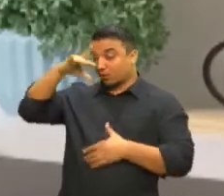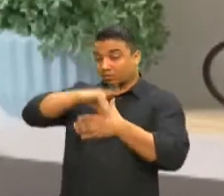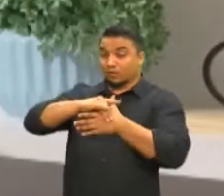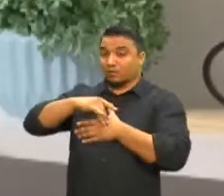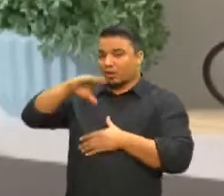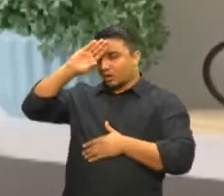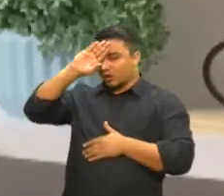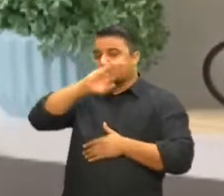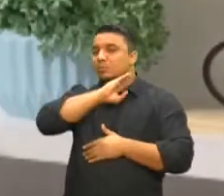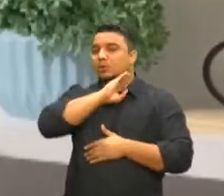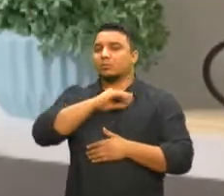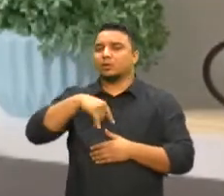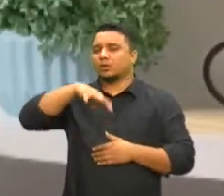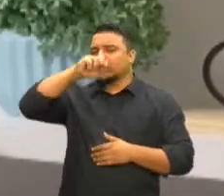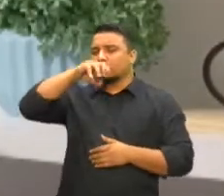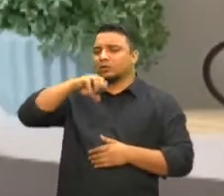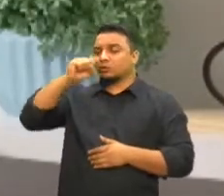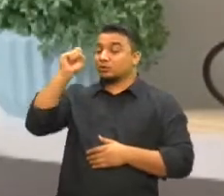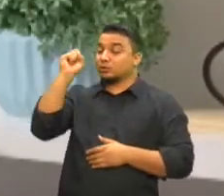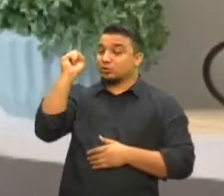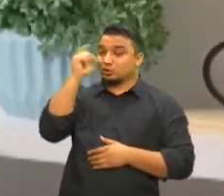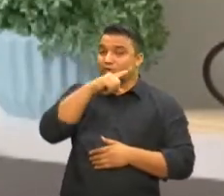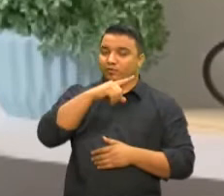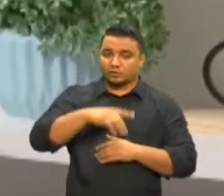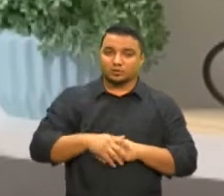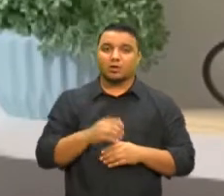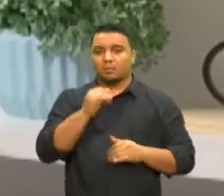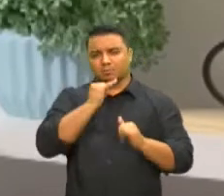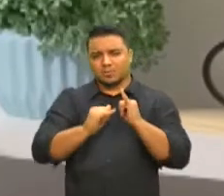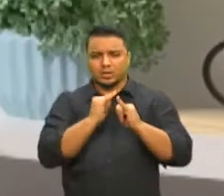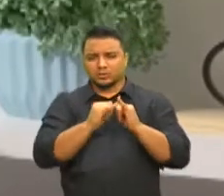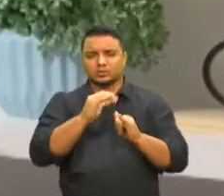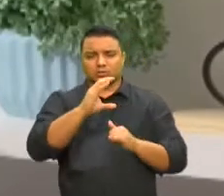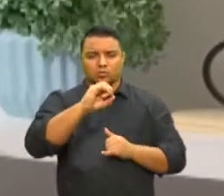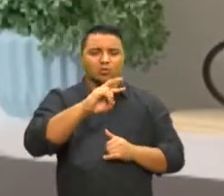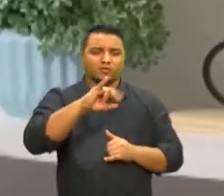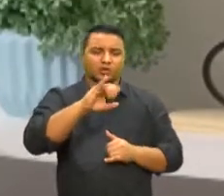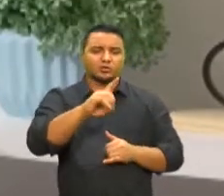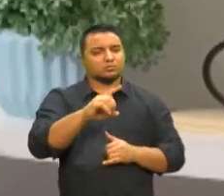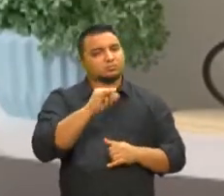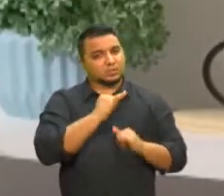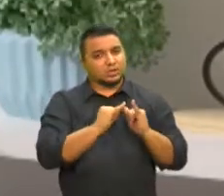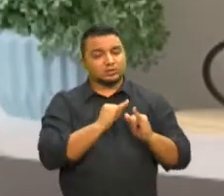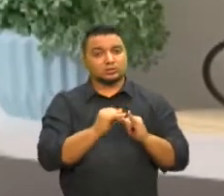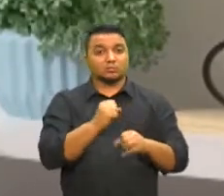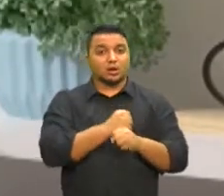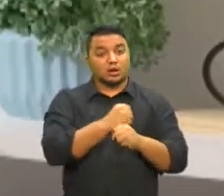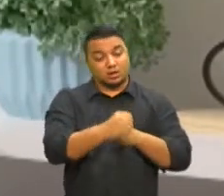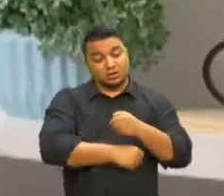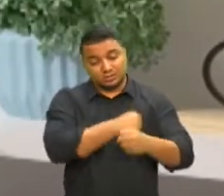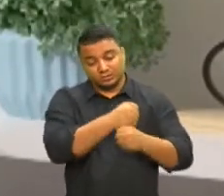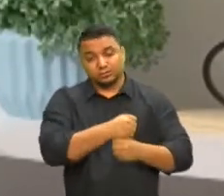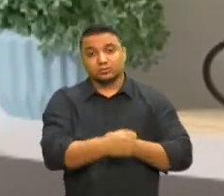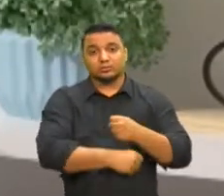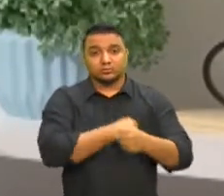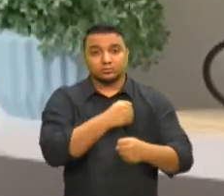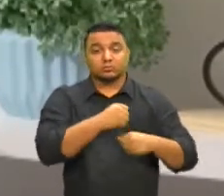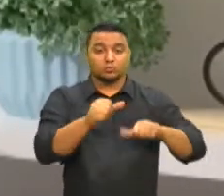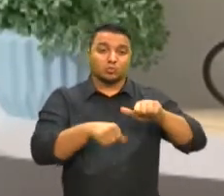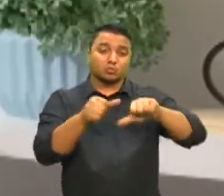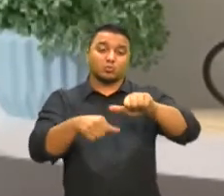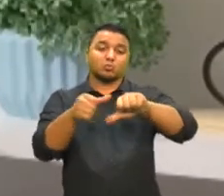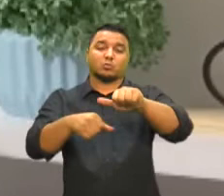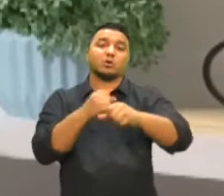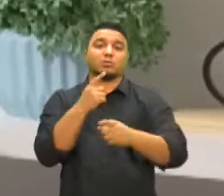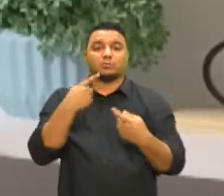desconforto respiratório. Então sintomas bem parecidos com a Covid-19. Anualmente essa vacina é modificada, então todo